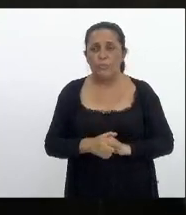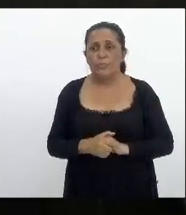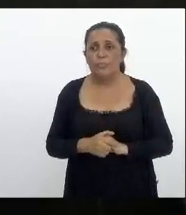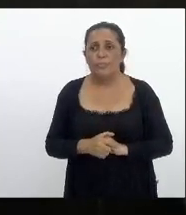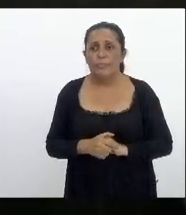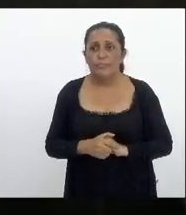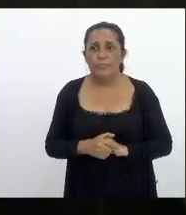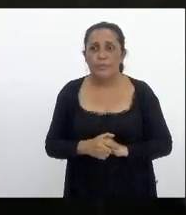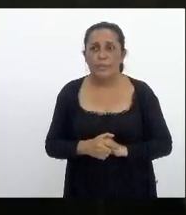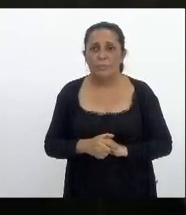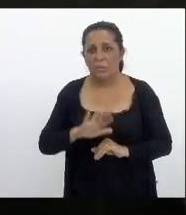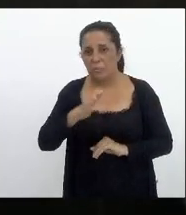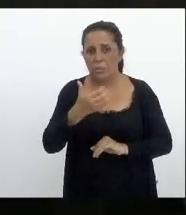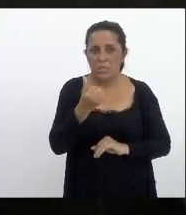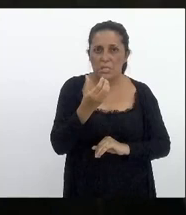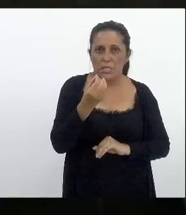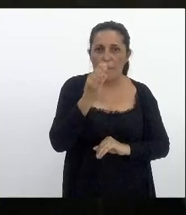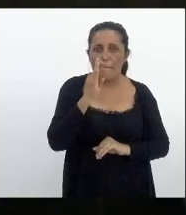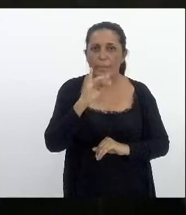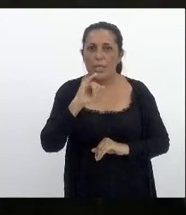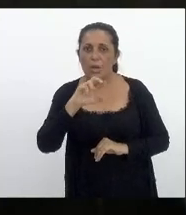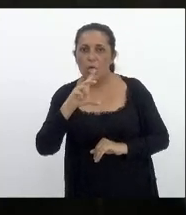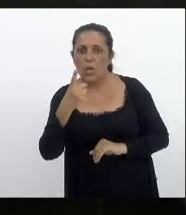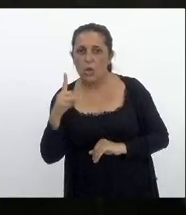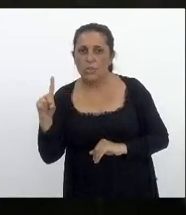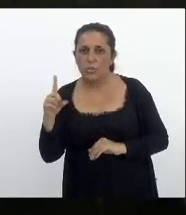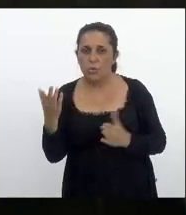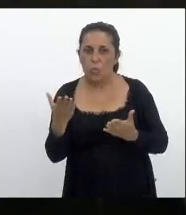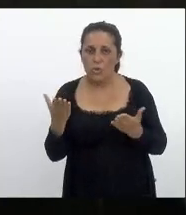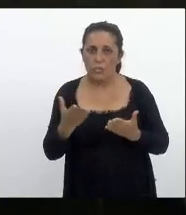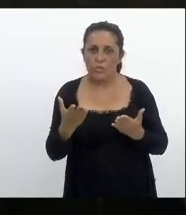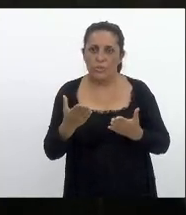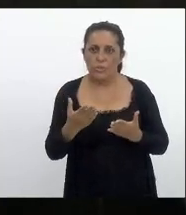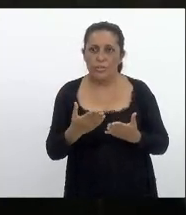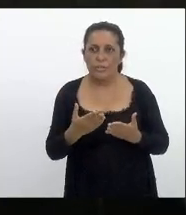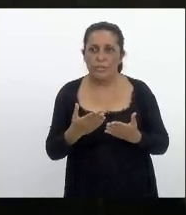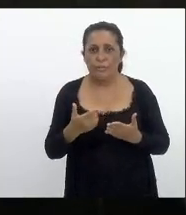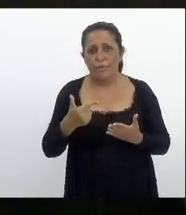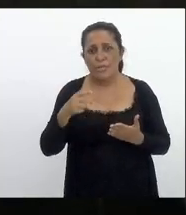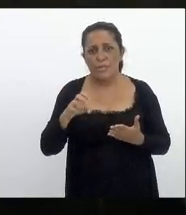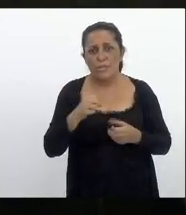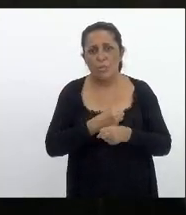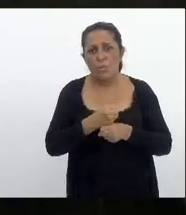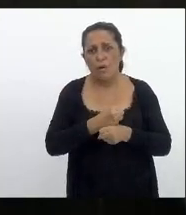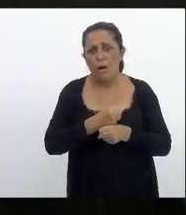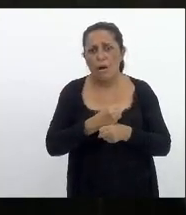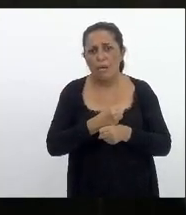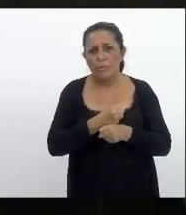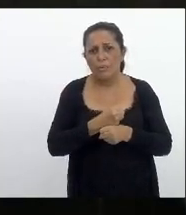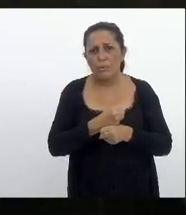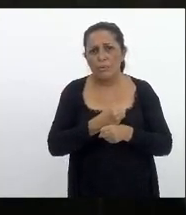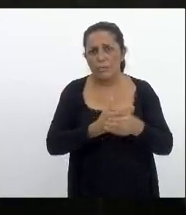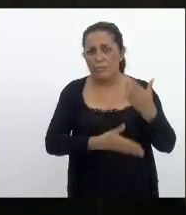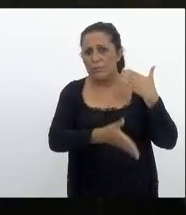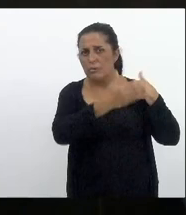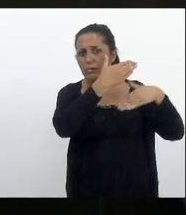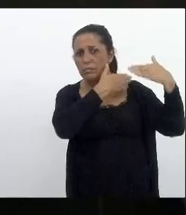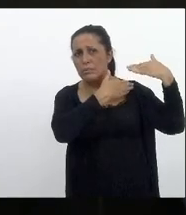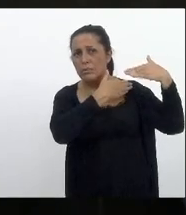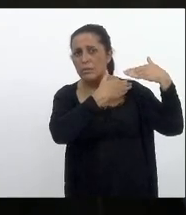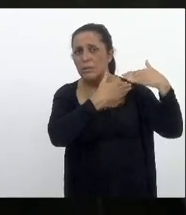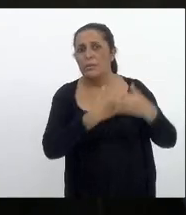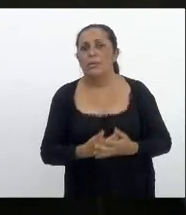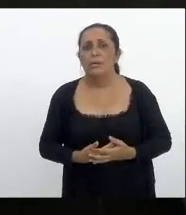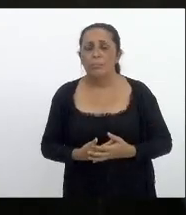da ordem de 60 bilhões de reais que estimamos hoje em quase 25 anos de vigência da lei Candir por um